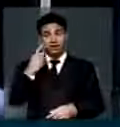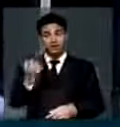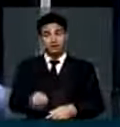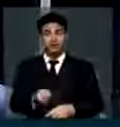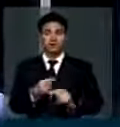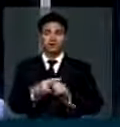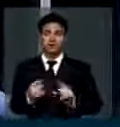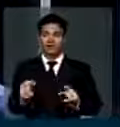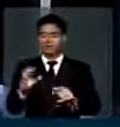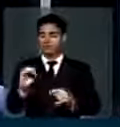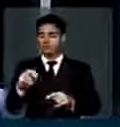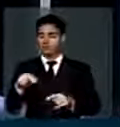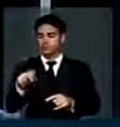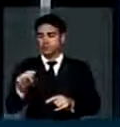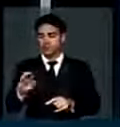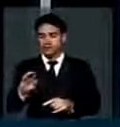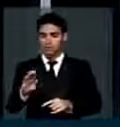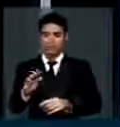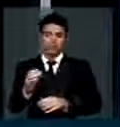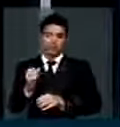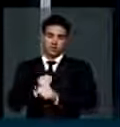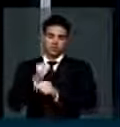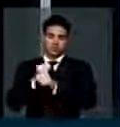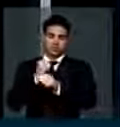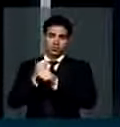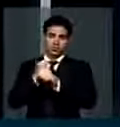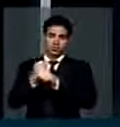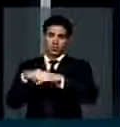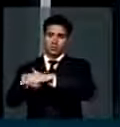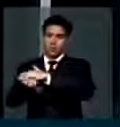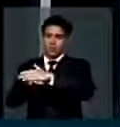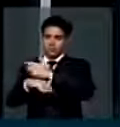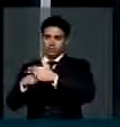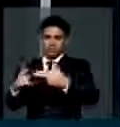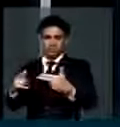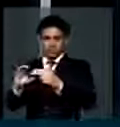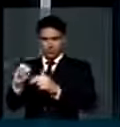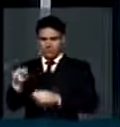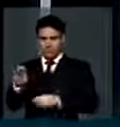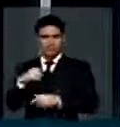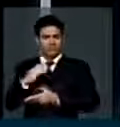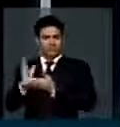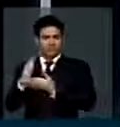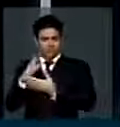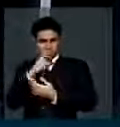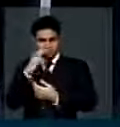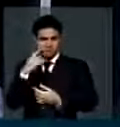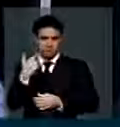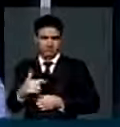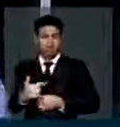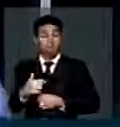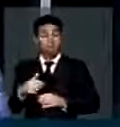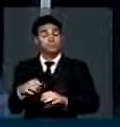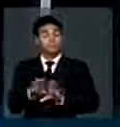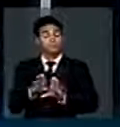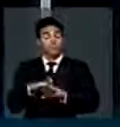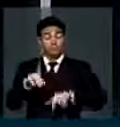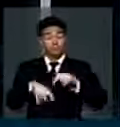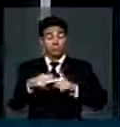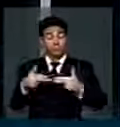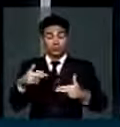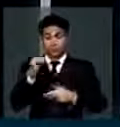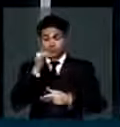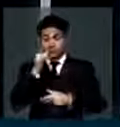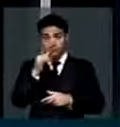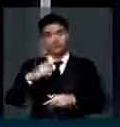mas a questão da Conab, da construção de estocagem da Conab, e em relação à obrigatoriedade de informação dos produtos quanto ao consumo de energia,